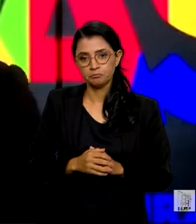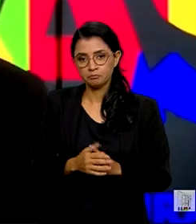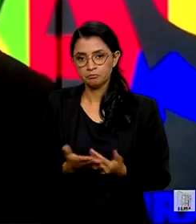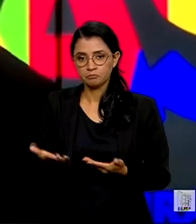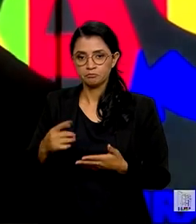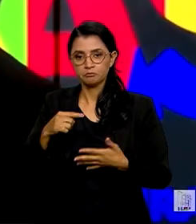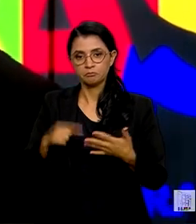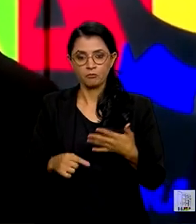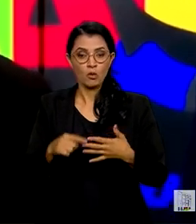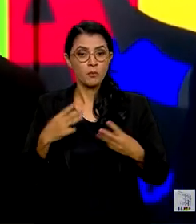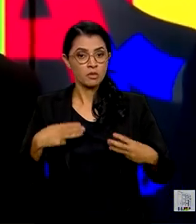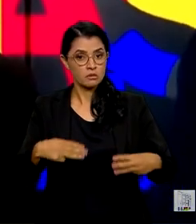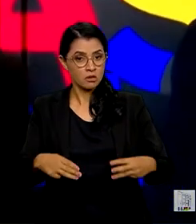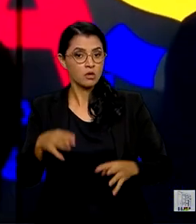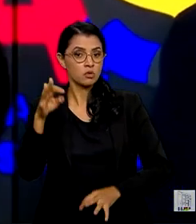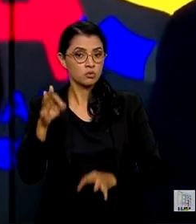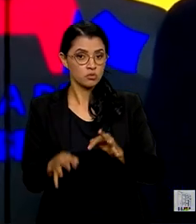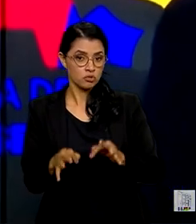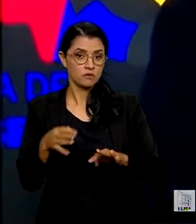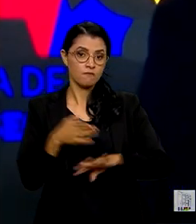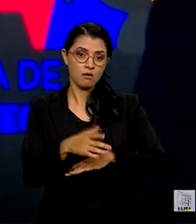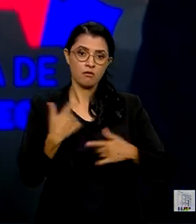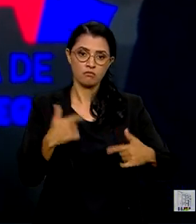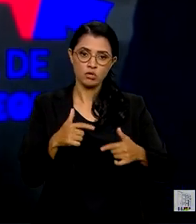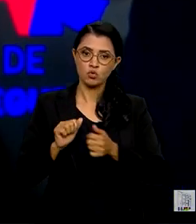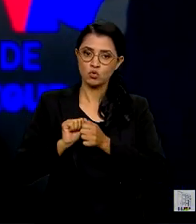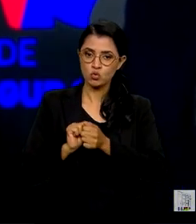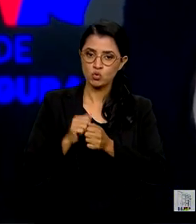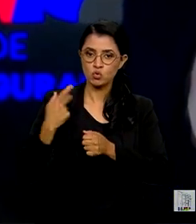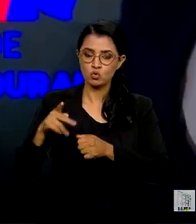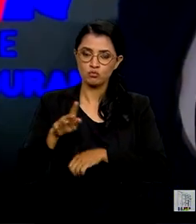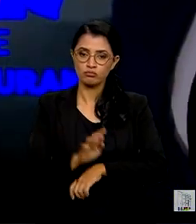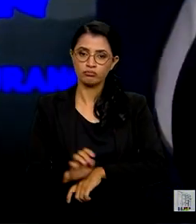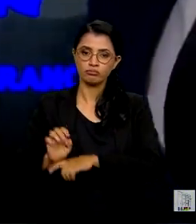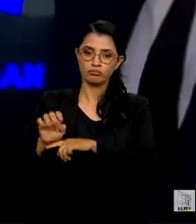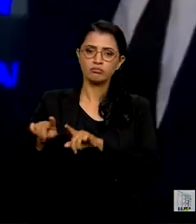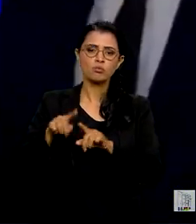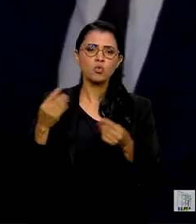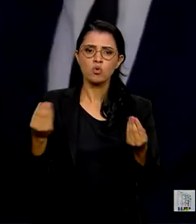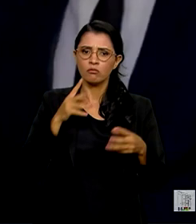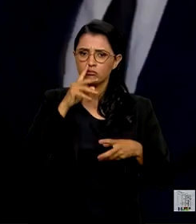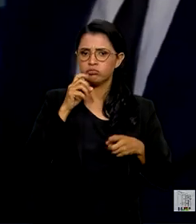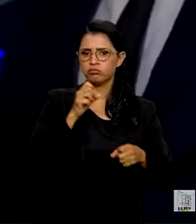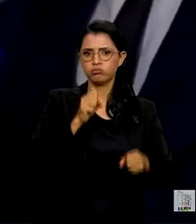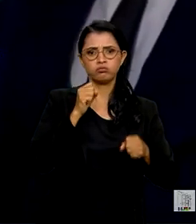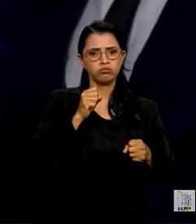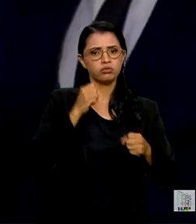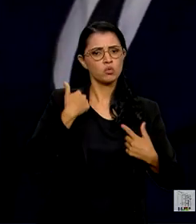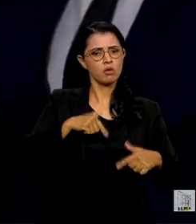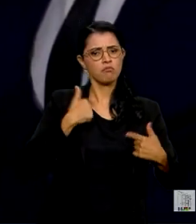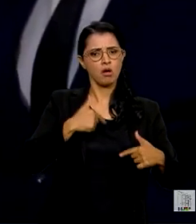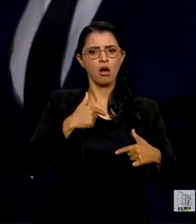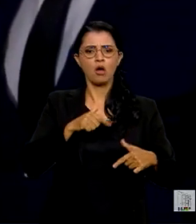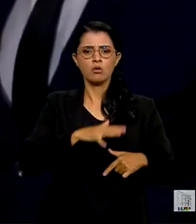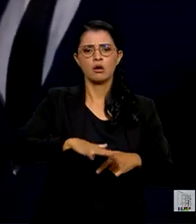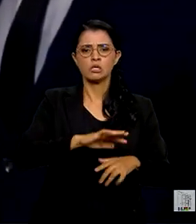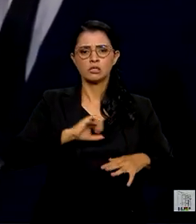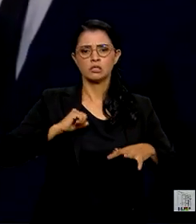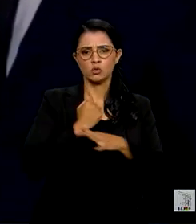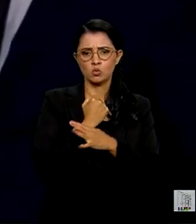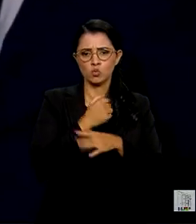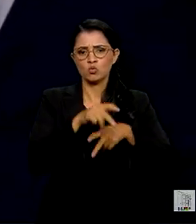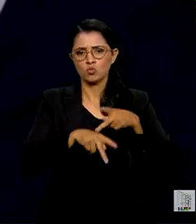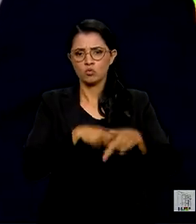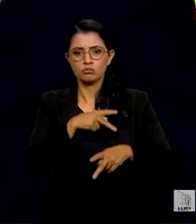O Ministério da Justiça vai atuar em conjunto com os estados para fortalecer o trabalho na segurança pública.